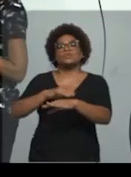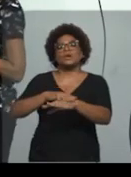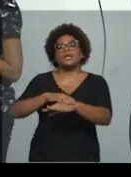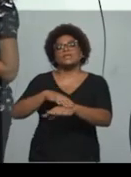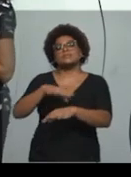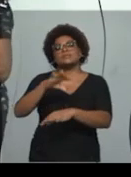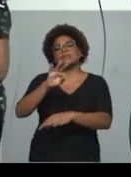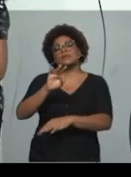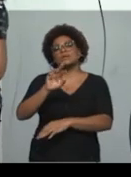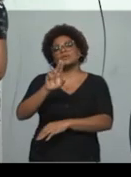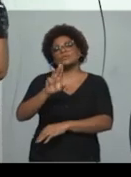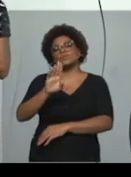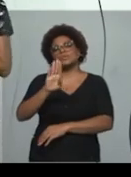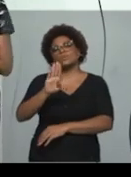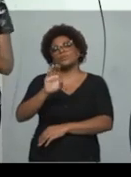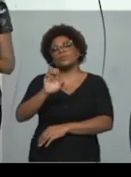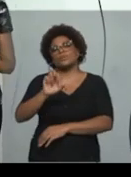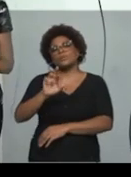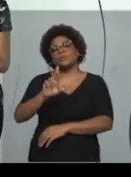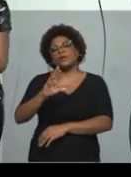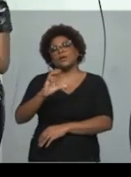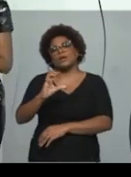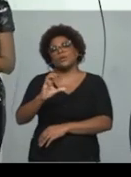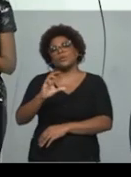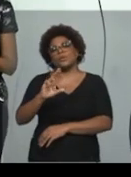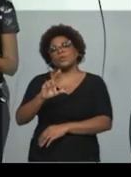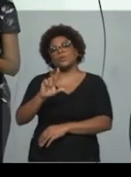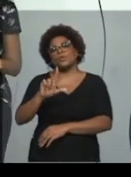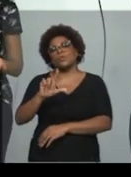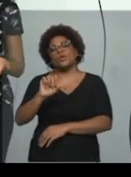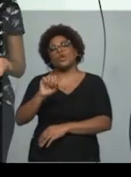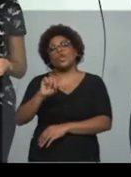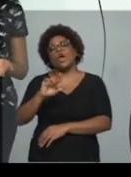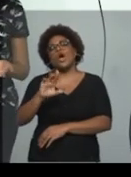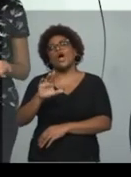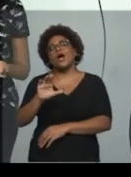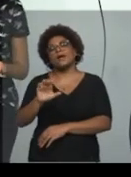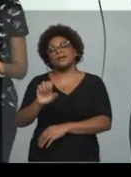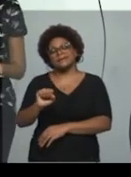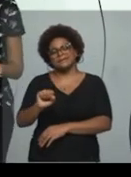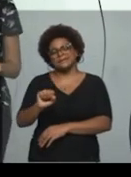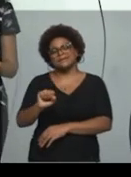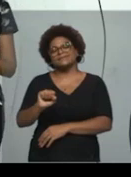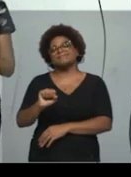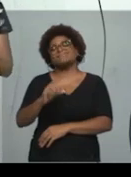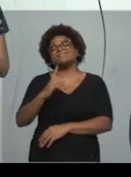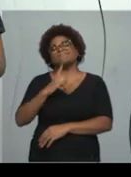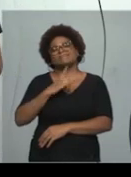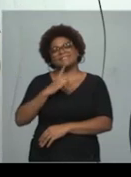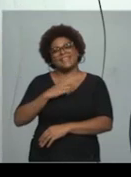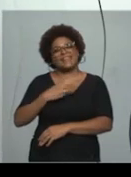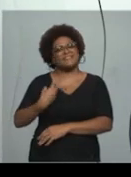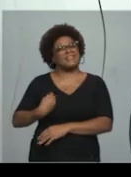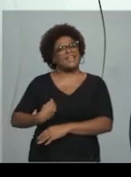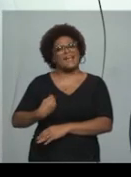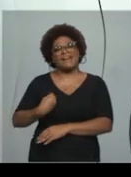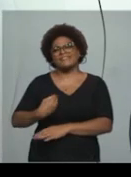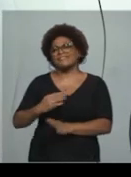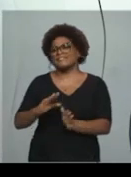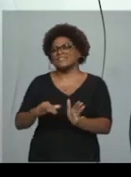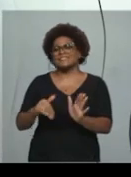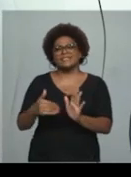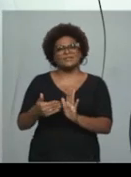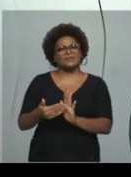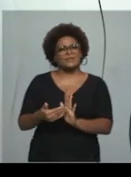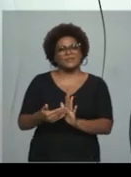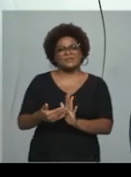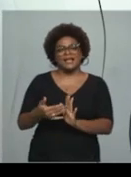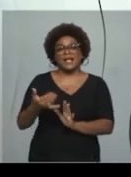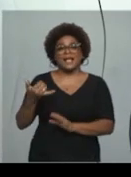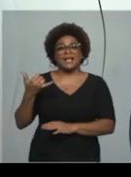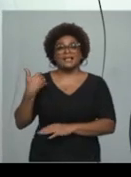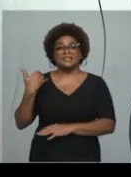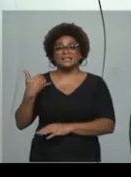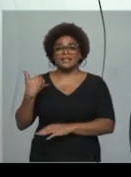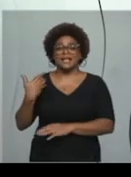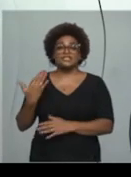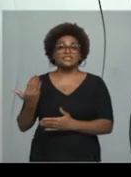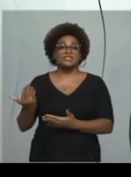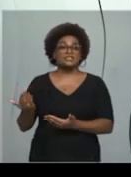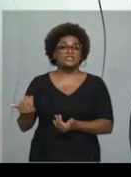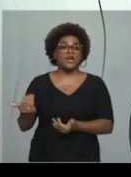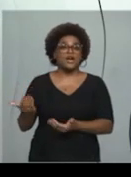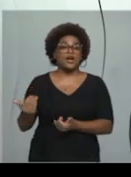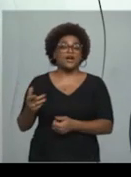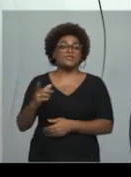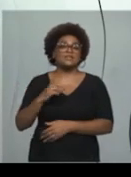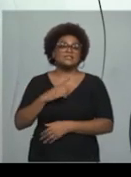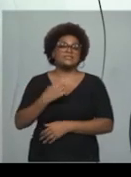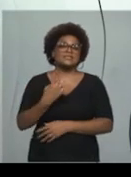vimos ali na primeira parte que ele era ainda um jovem, ele tinha 16 anos, e que ele